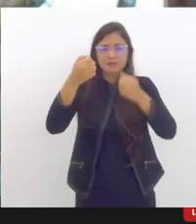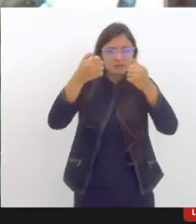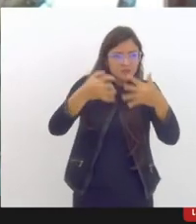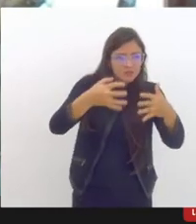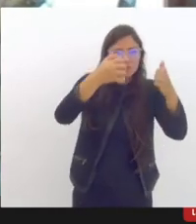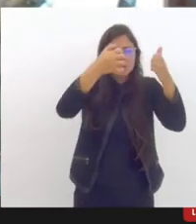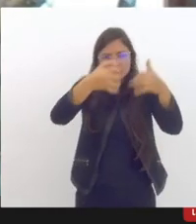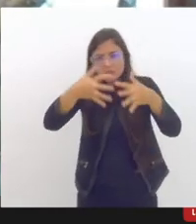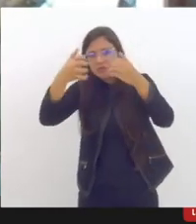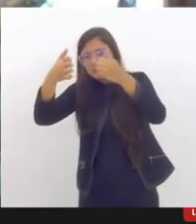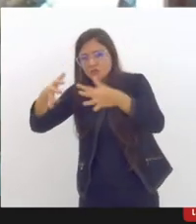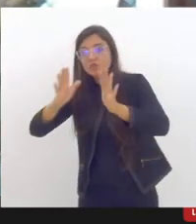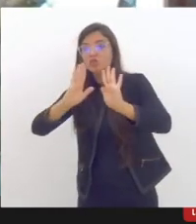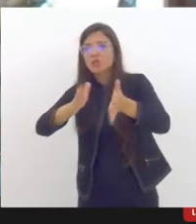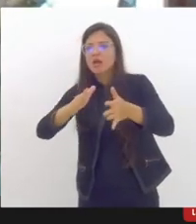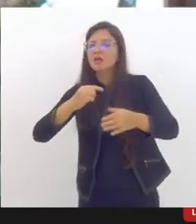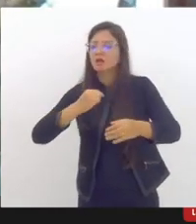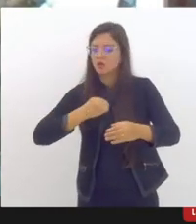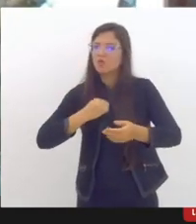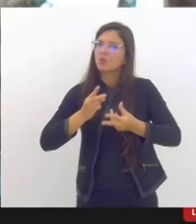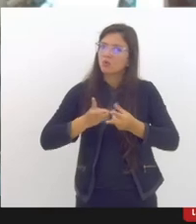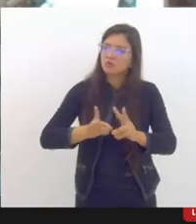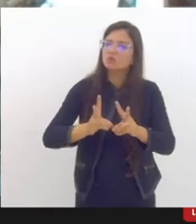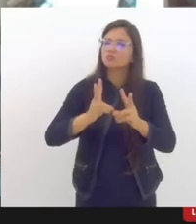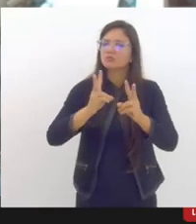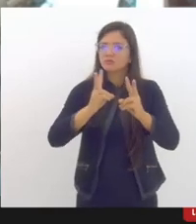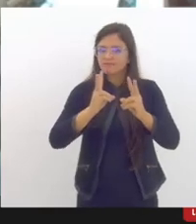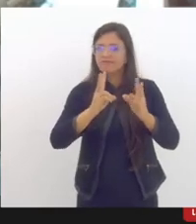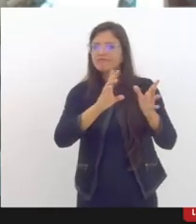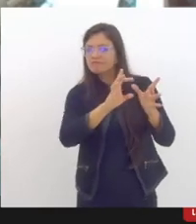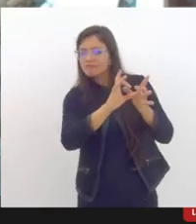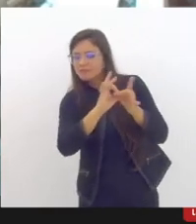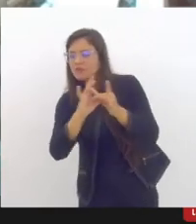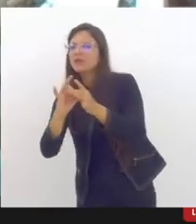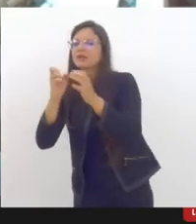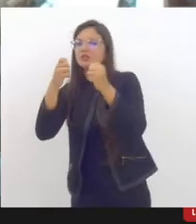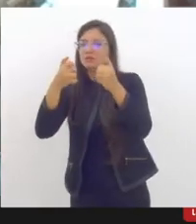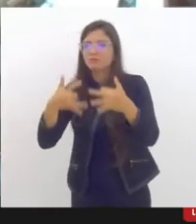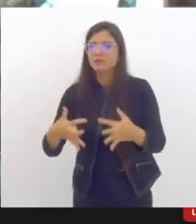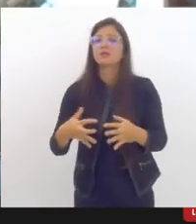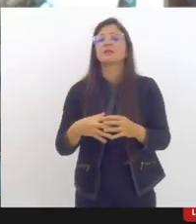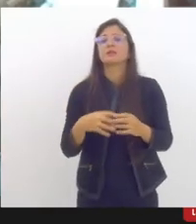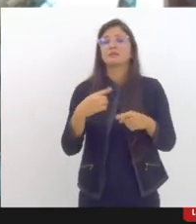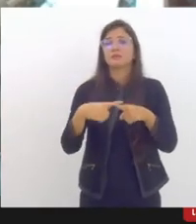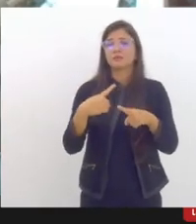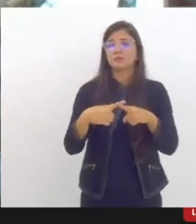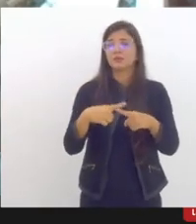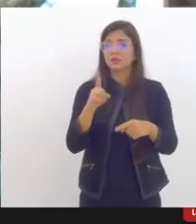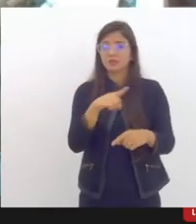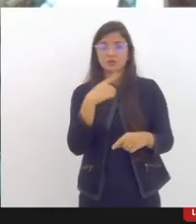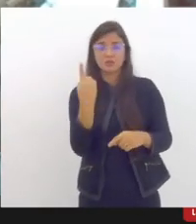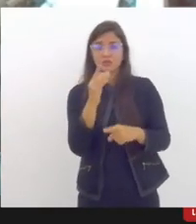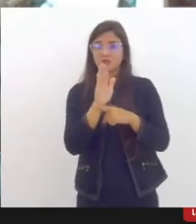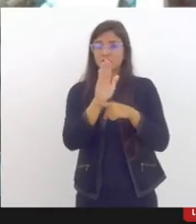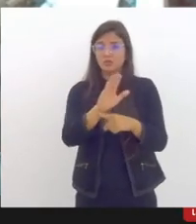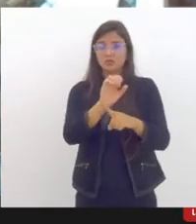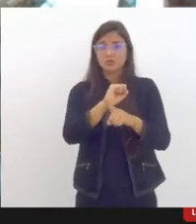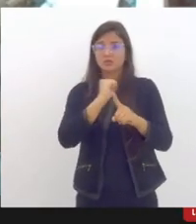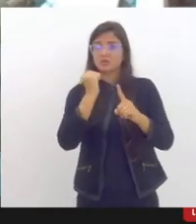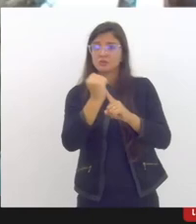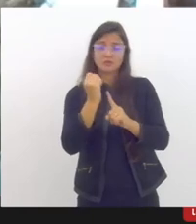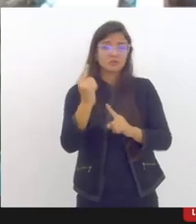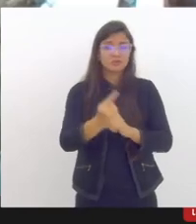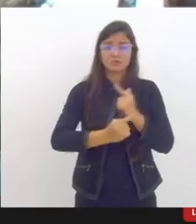colega assistente social que me antecedeu e nós assistentes sociais nós somos trabalhadores né cuja